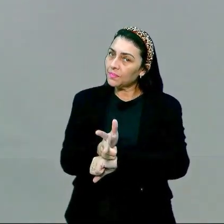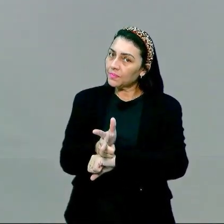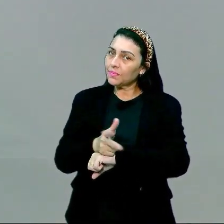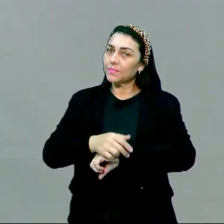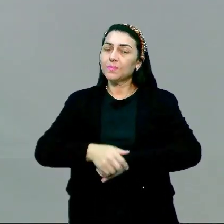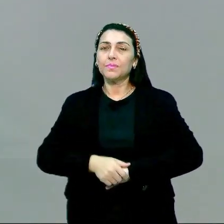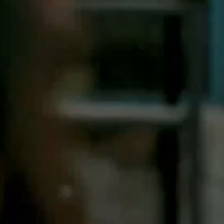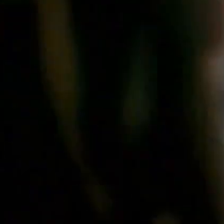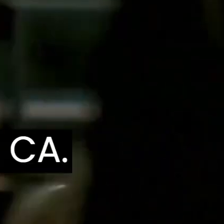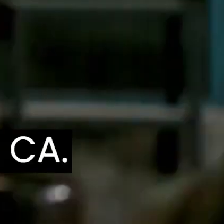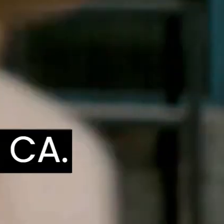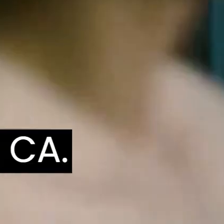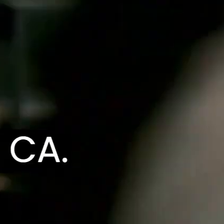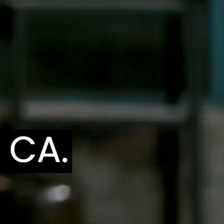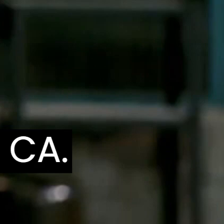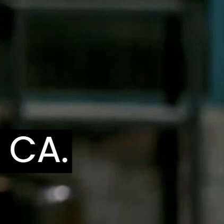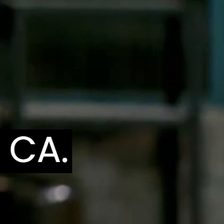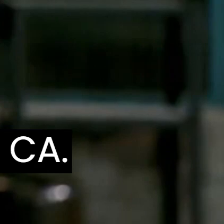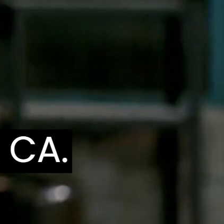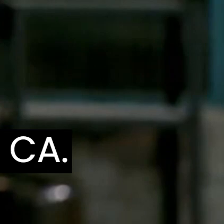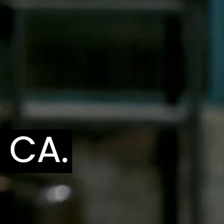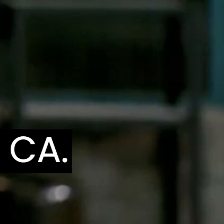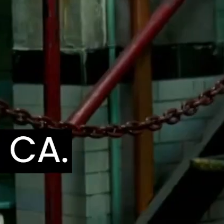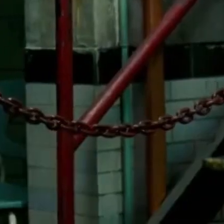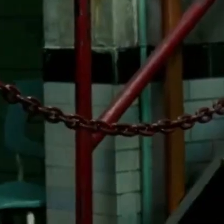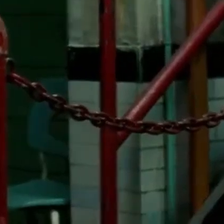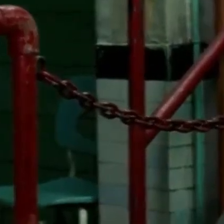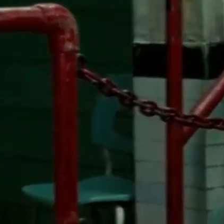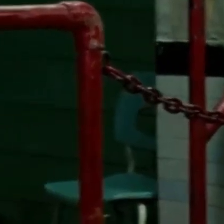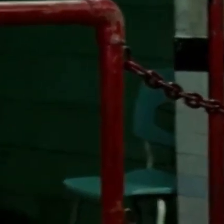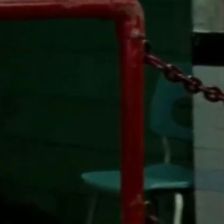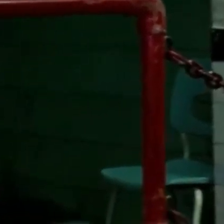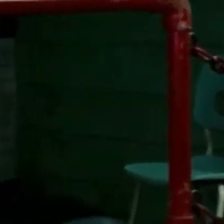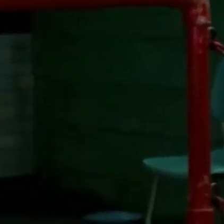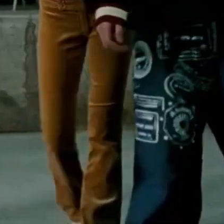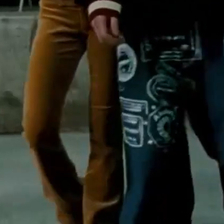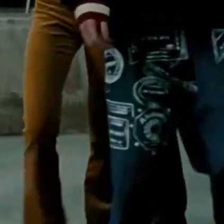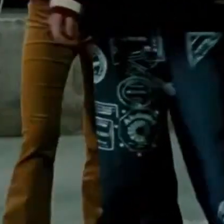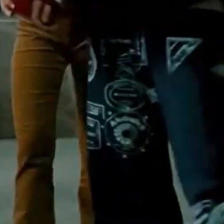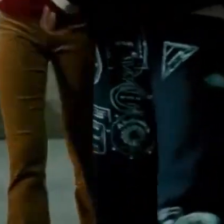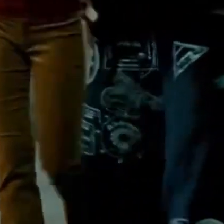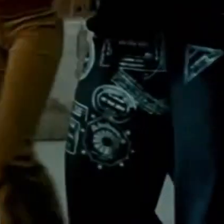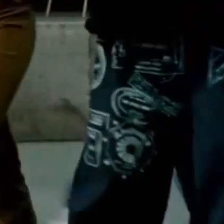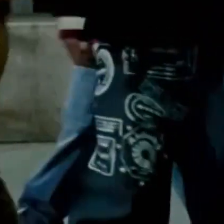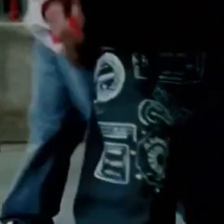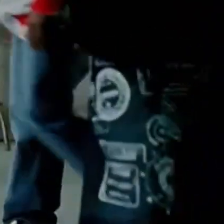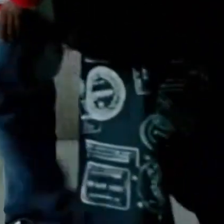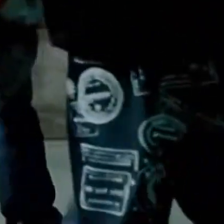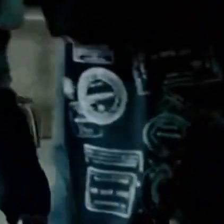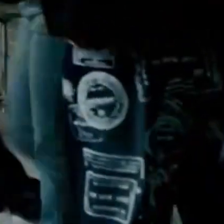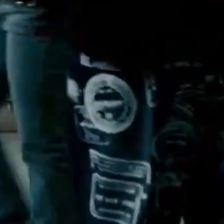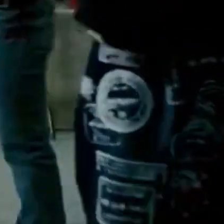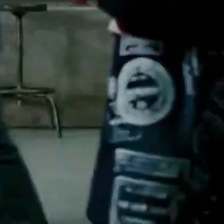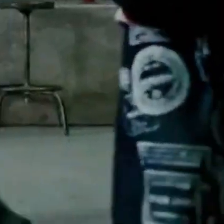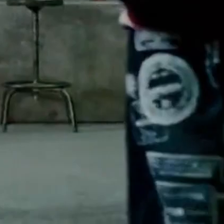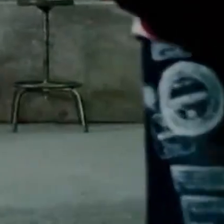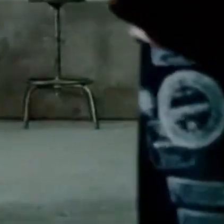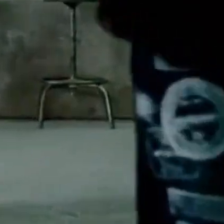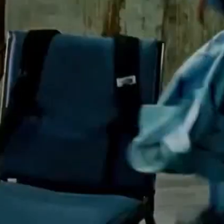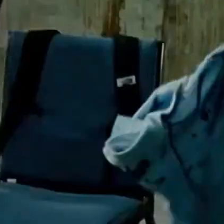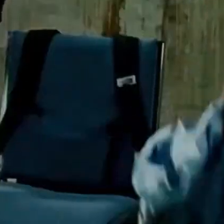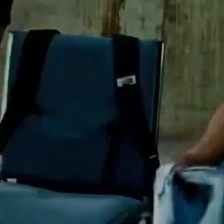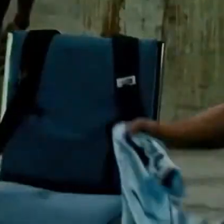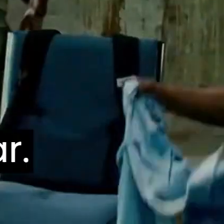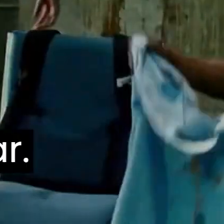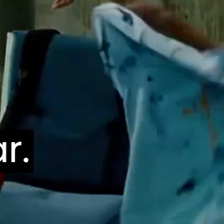tela. Já chegou a animação. droga. Ai, lá vamos nós. Dulene.